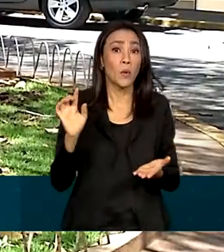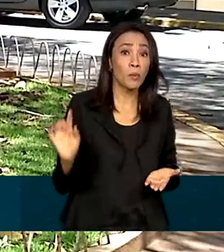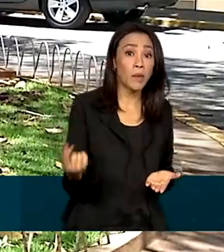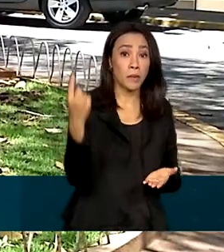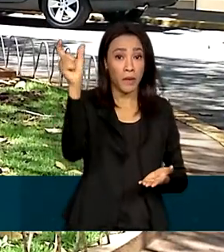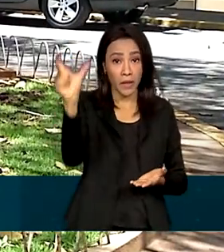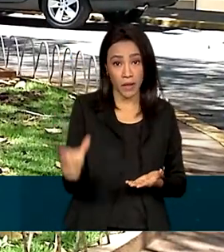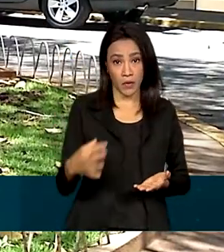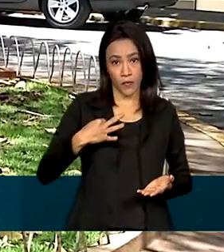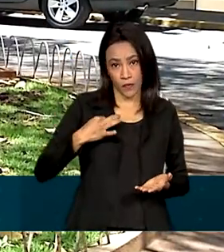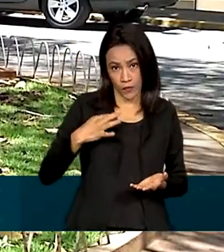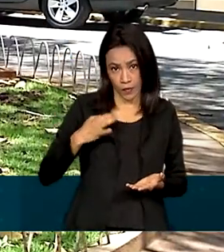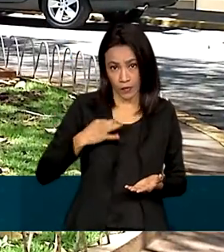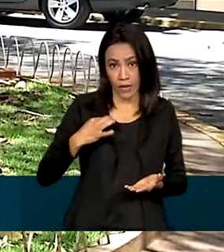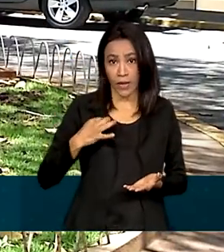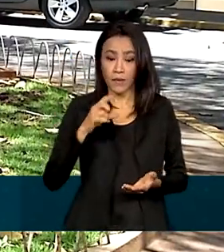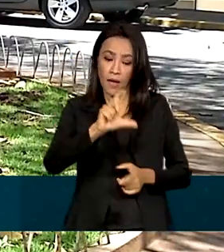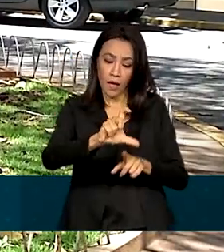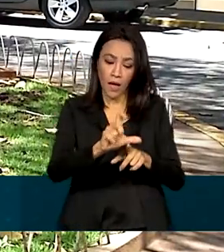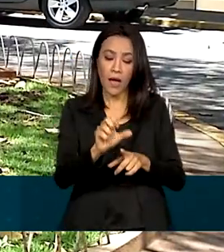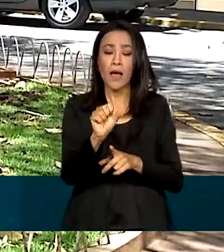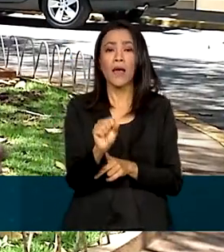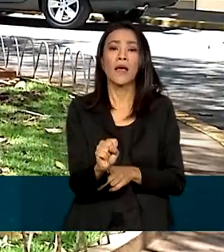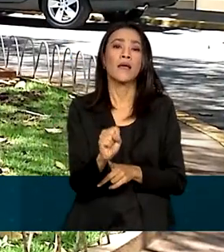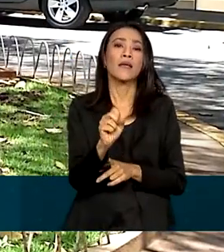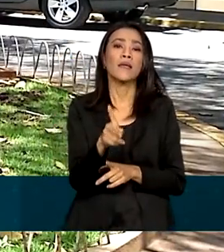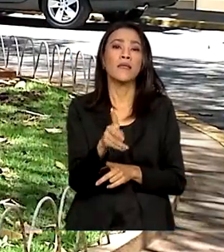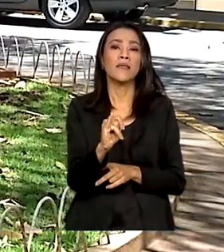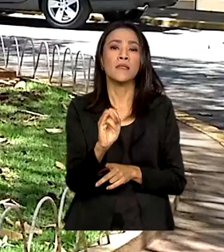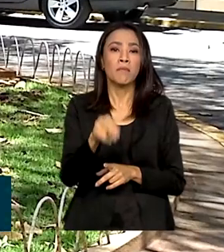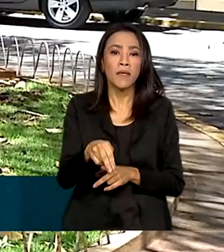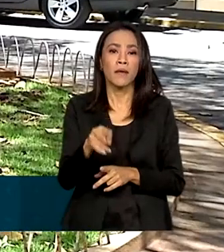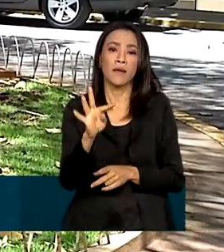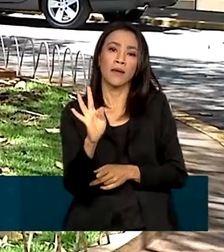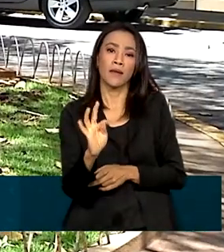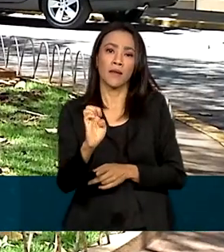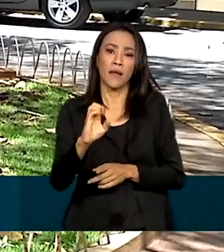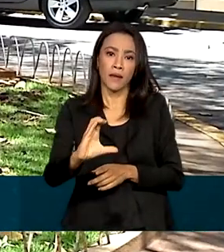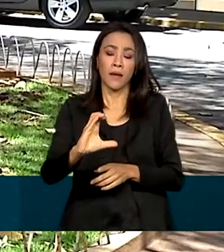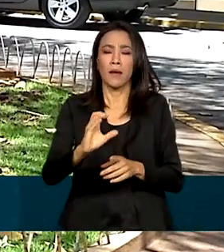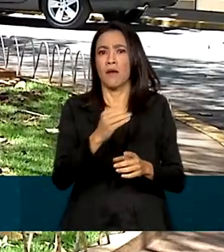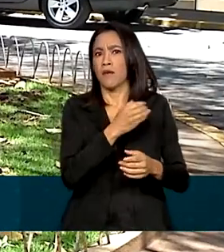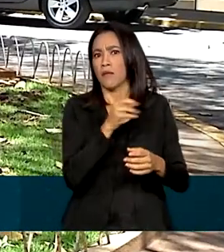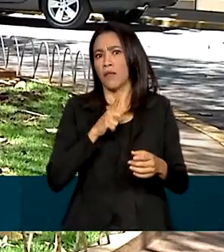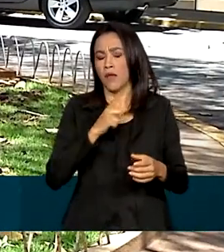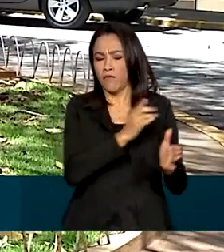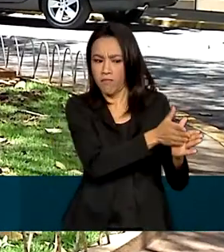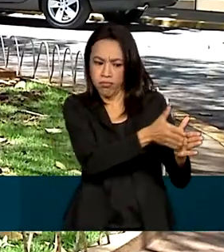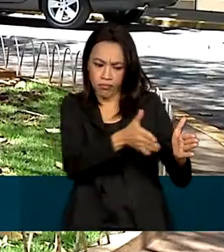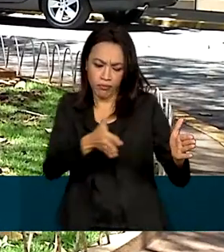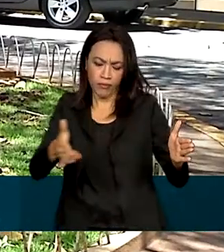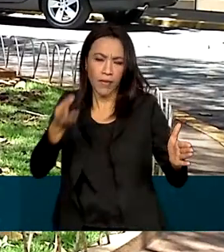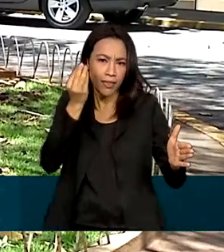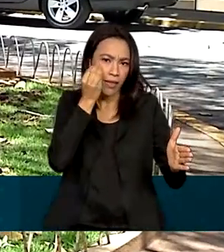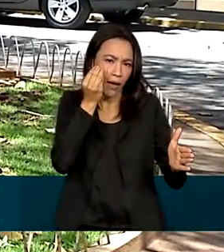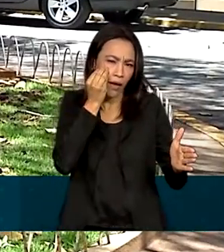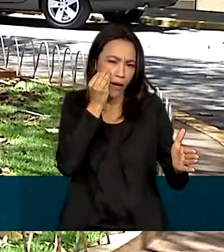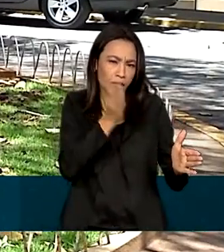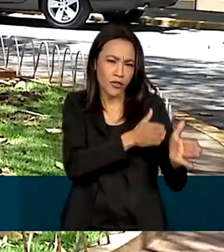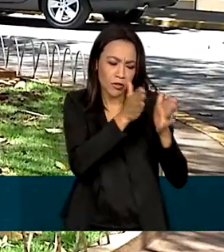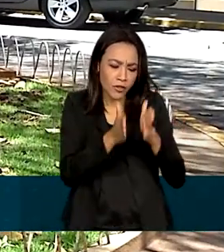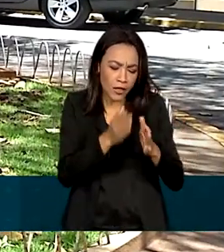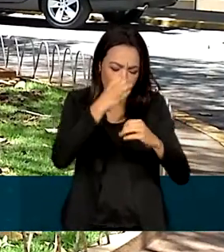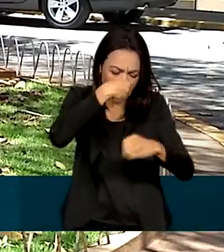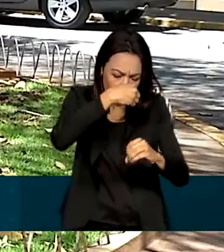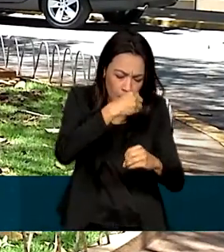voluntário, Spintech passou por várias etapas de grande valor científico. Os testes pré-clínicos em